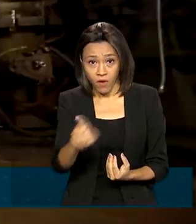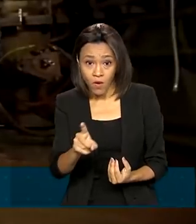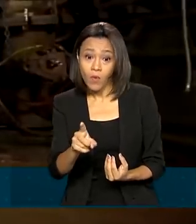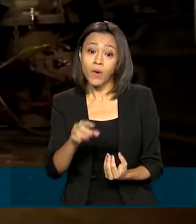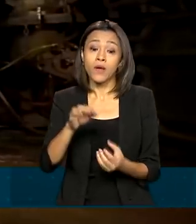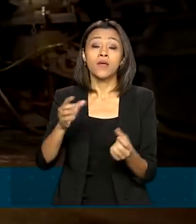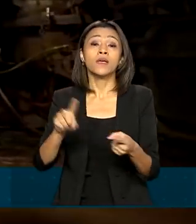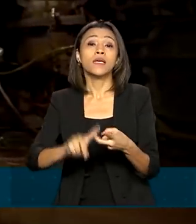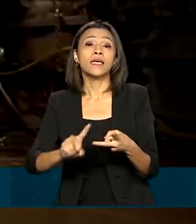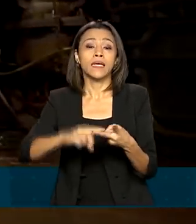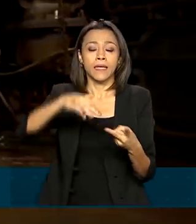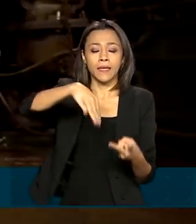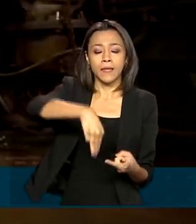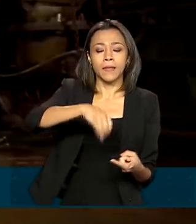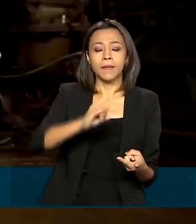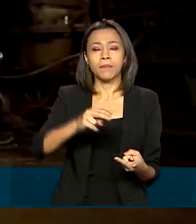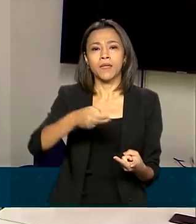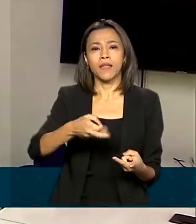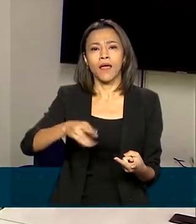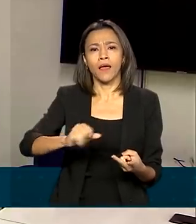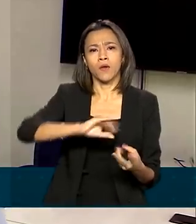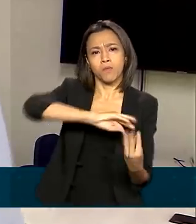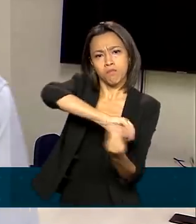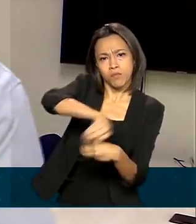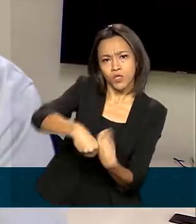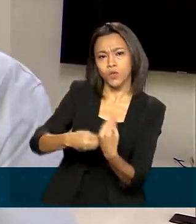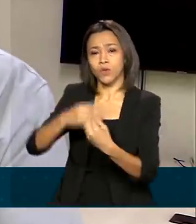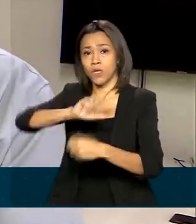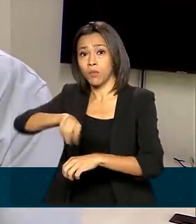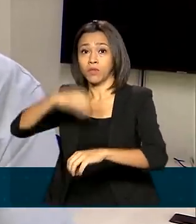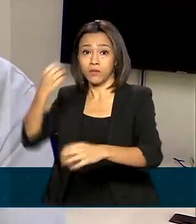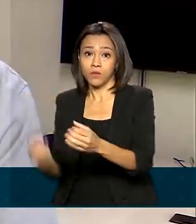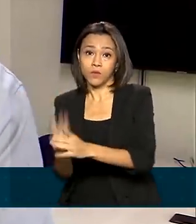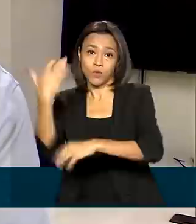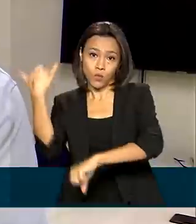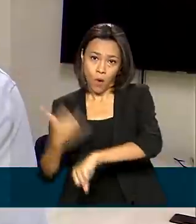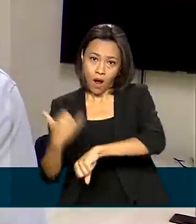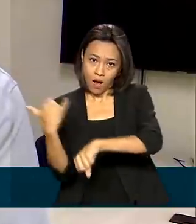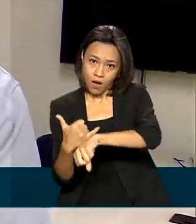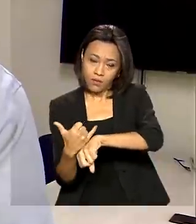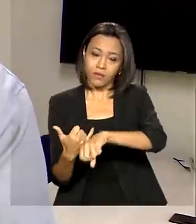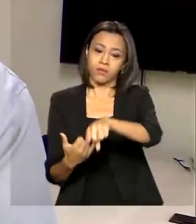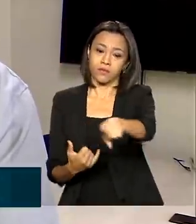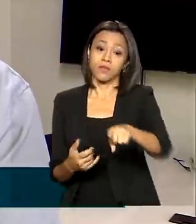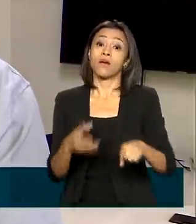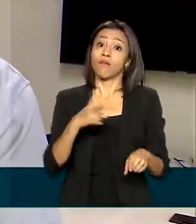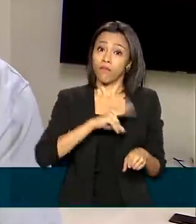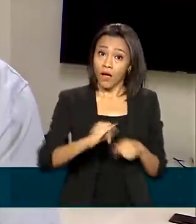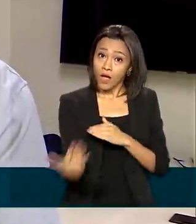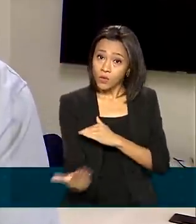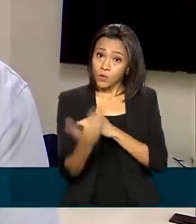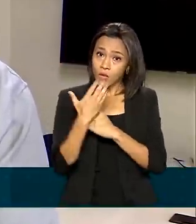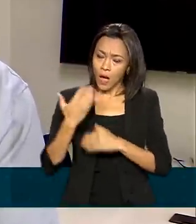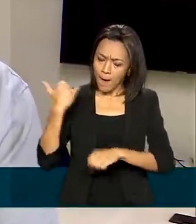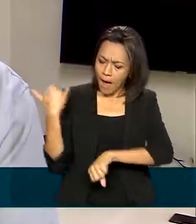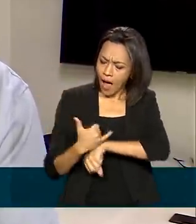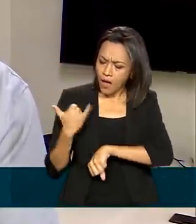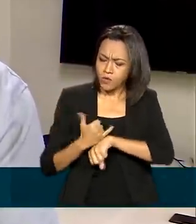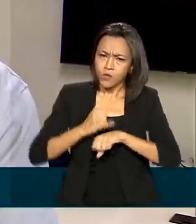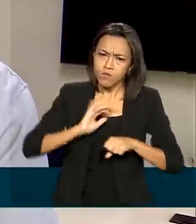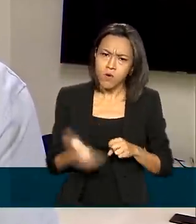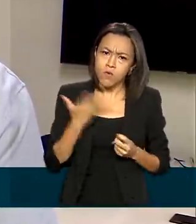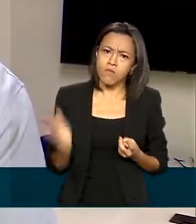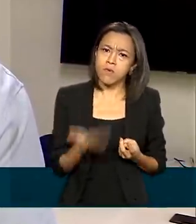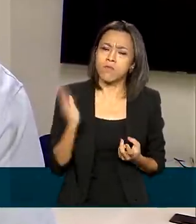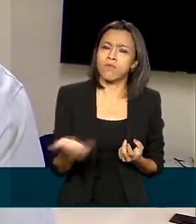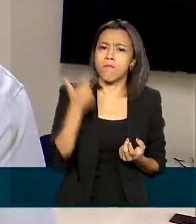-guza, utilizado para produzir o aço. O retorno do alto forno 1 vai nos possibilitar uma produção maior de aço. E com uma maior produção de aço,